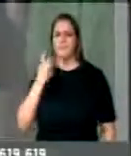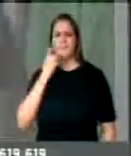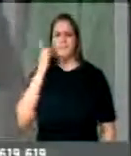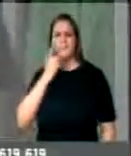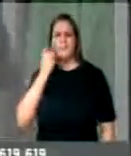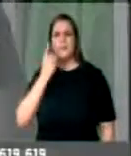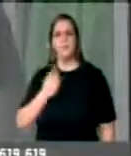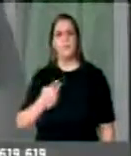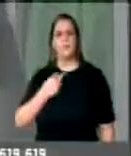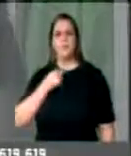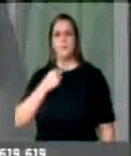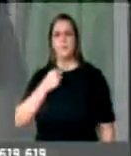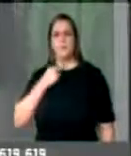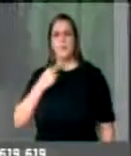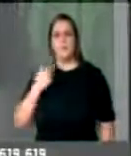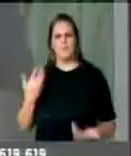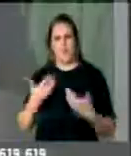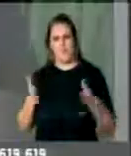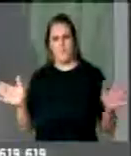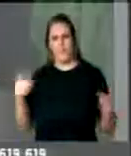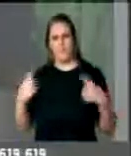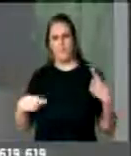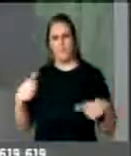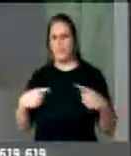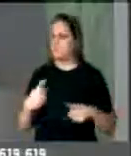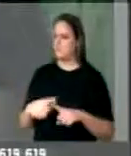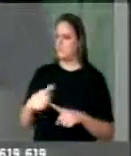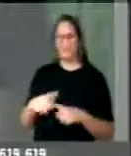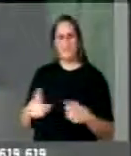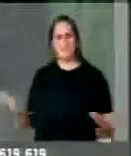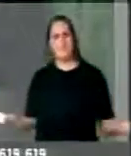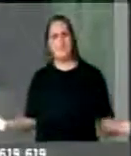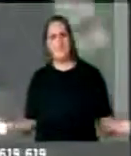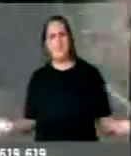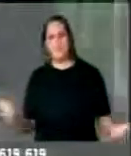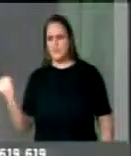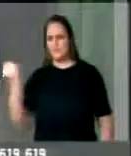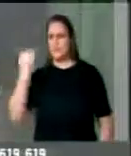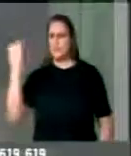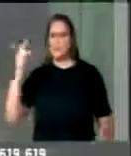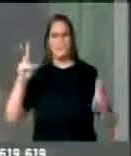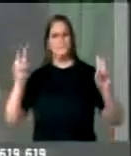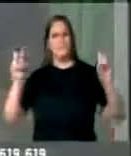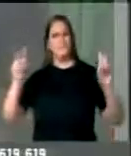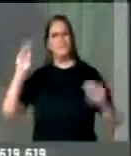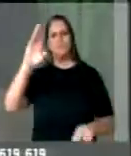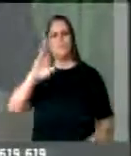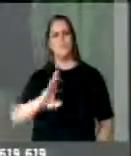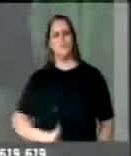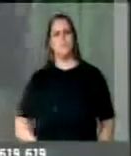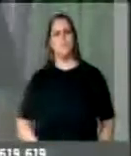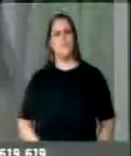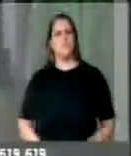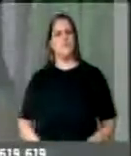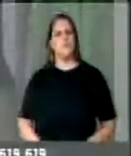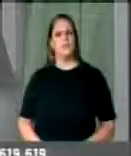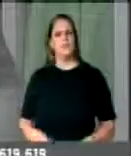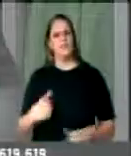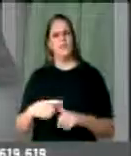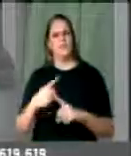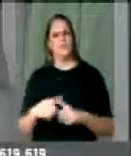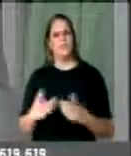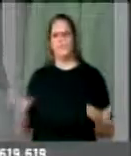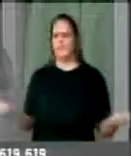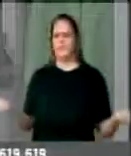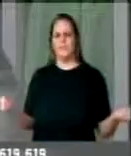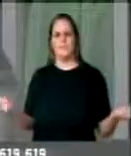de fazer o amplo debate desta matéria tão importante para o nosso país? Por que não permitir que os